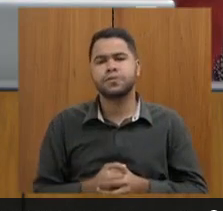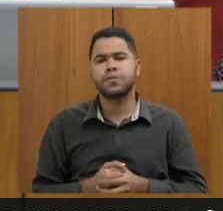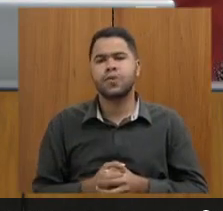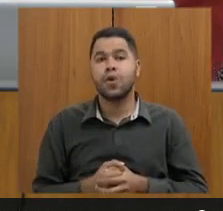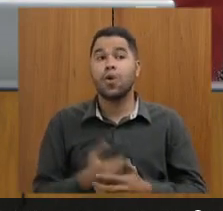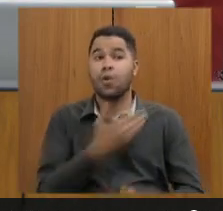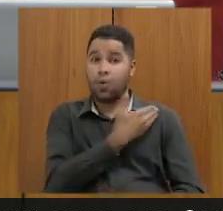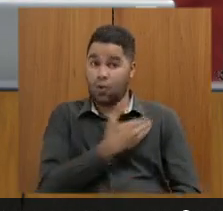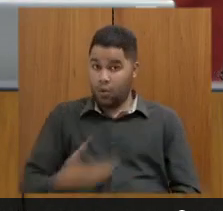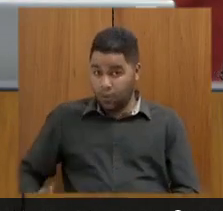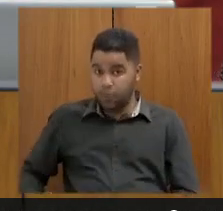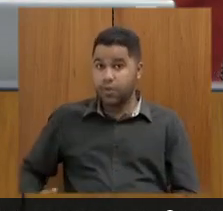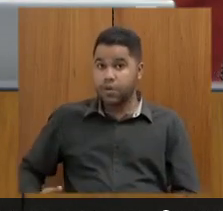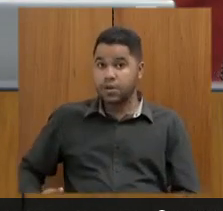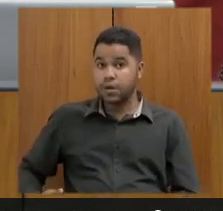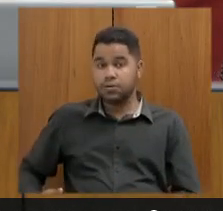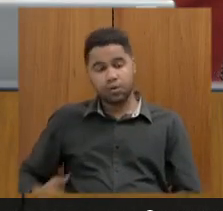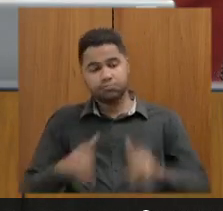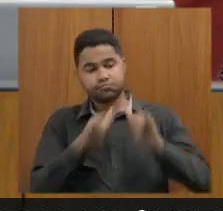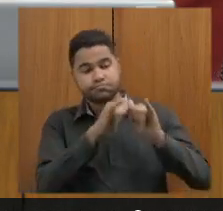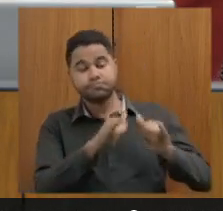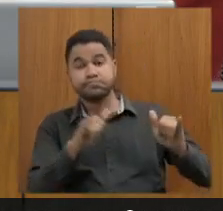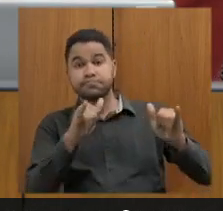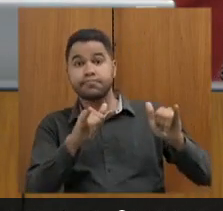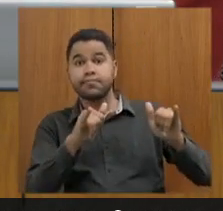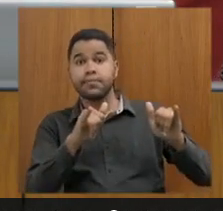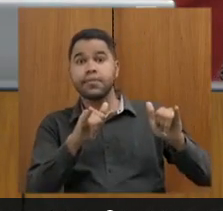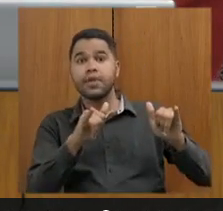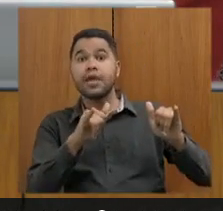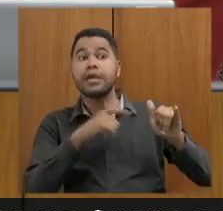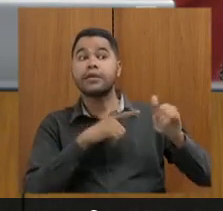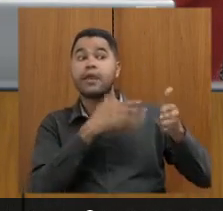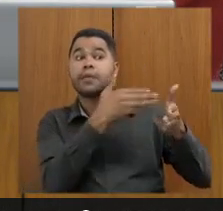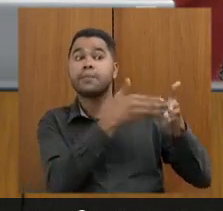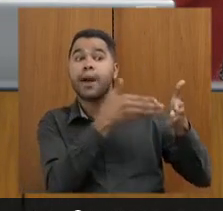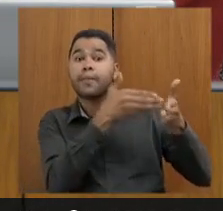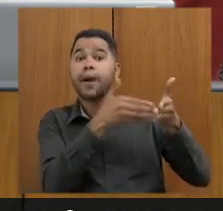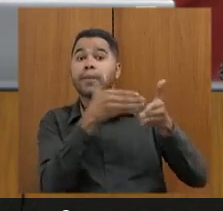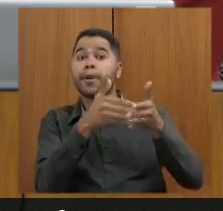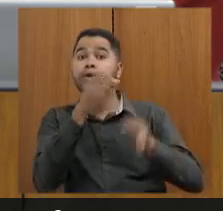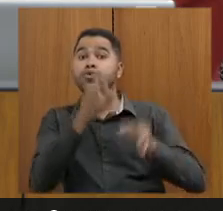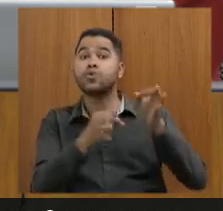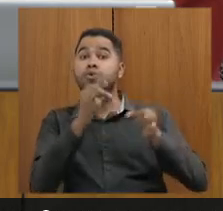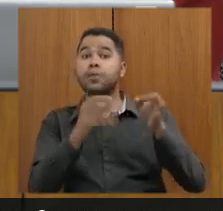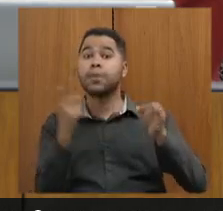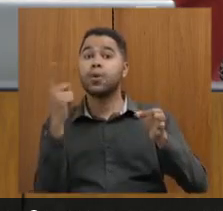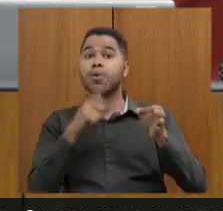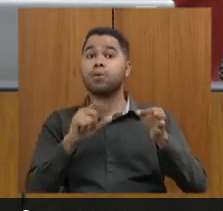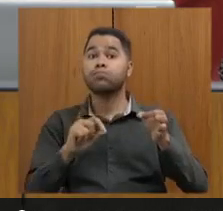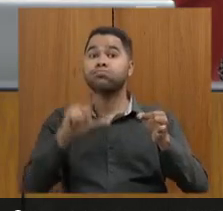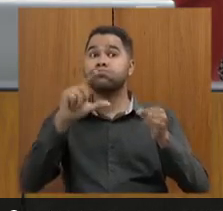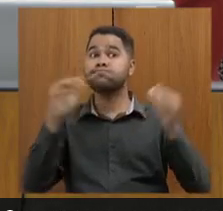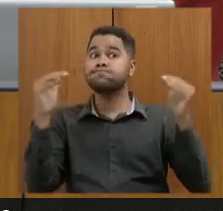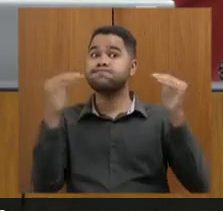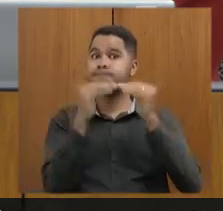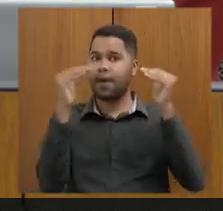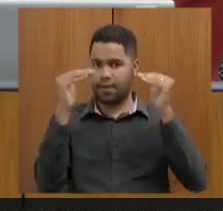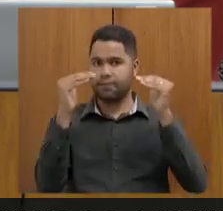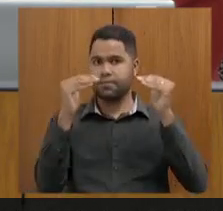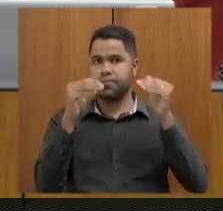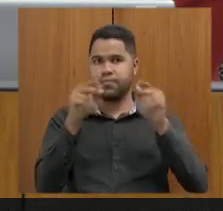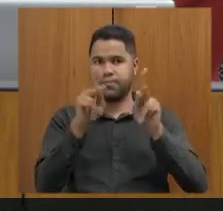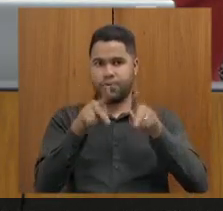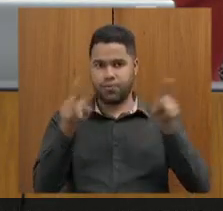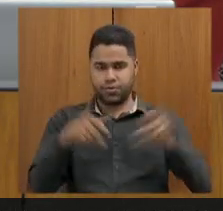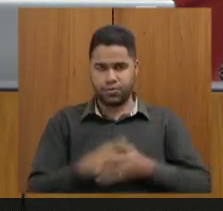afirmou que existem amarras judiciais para aumentar o salário na proporção pedida pela categoria.